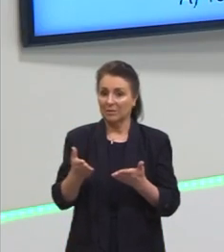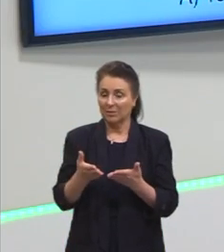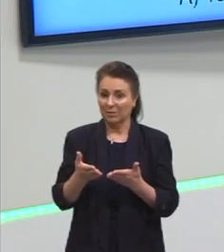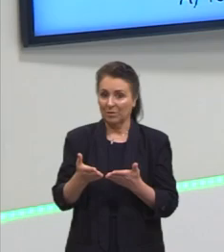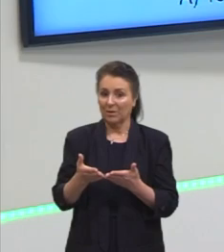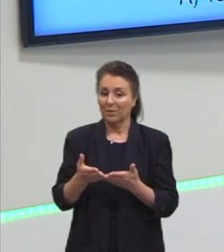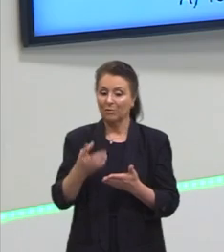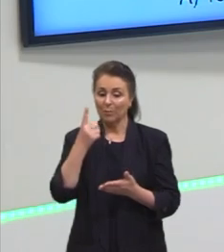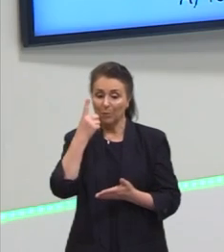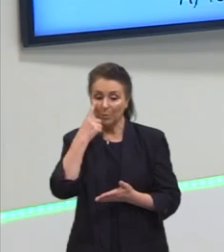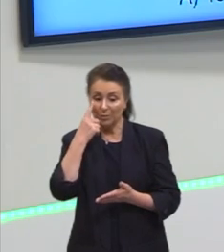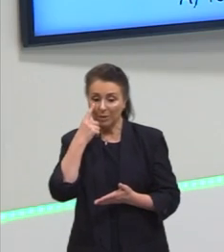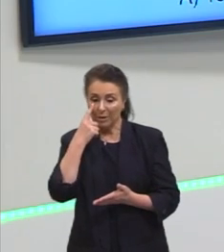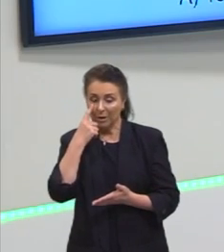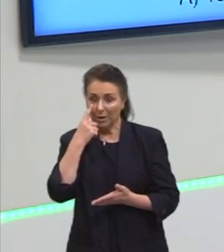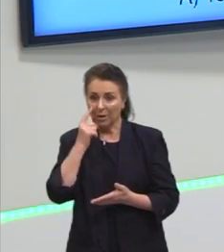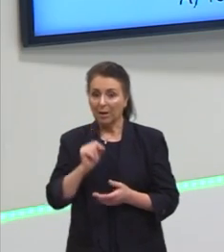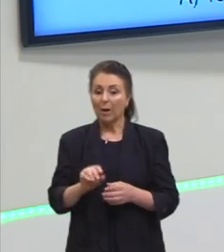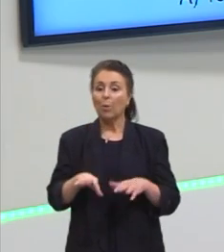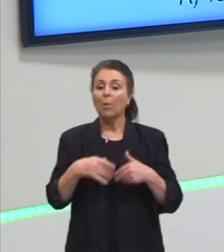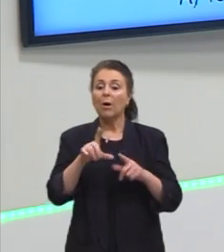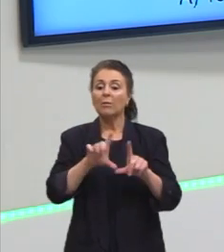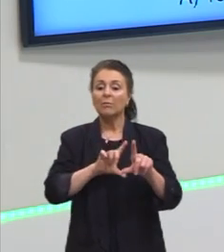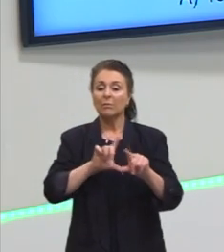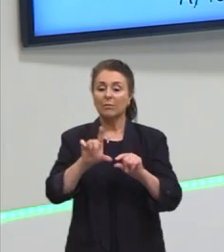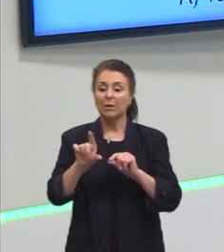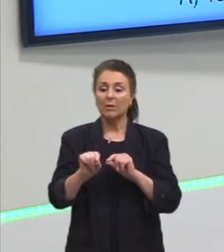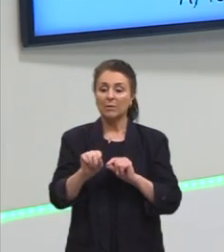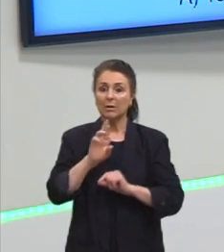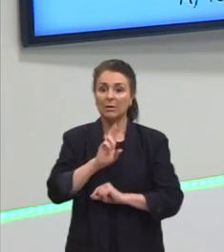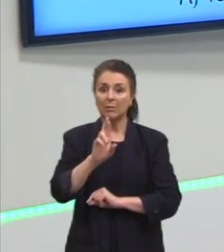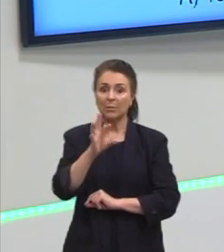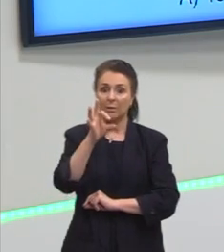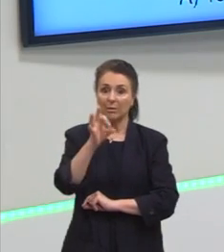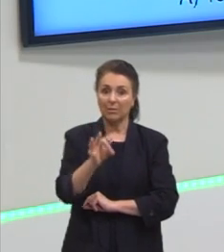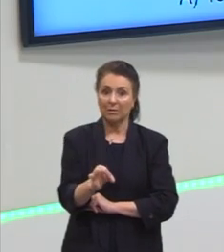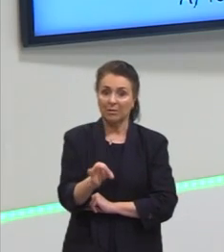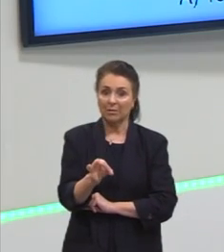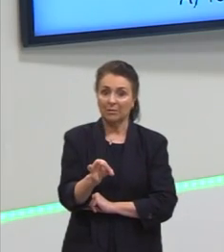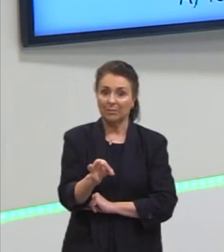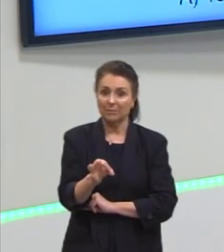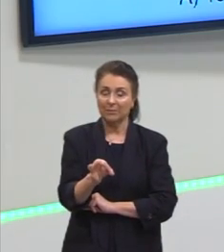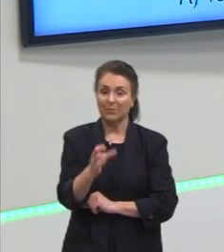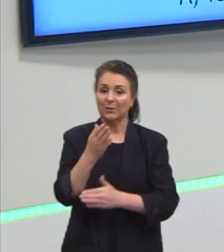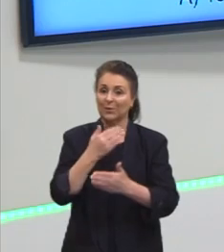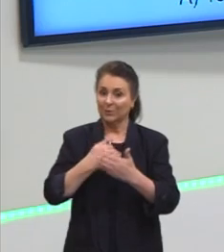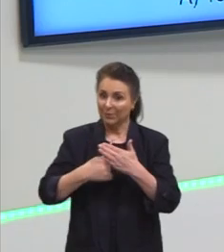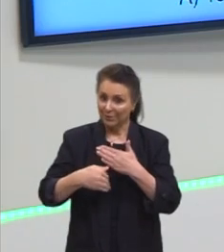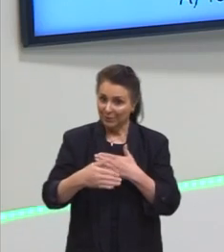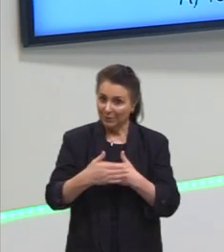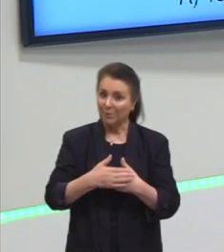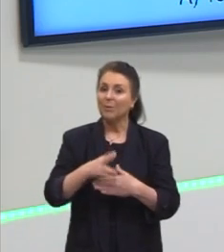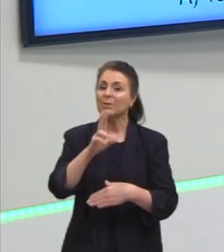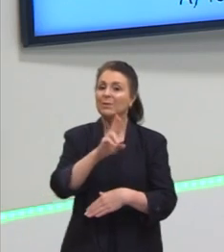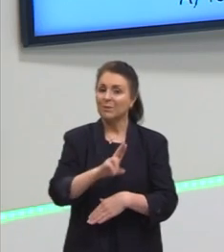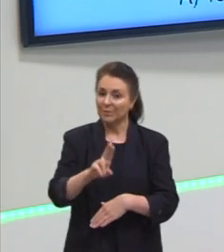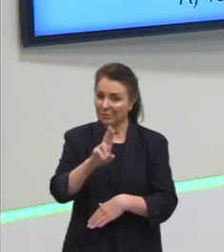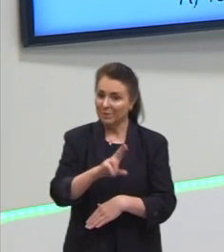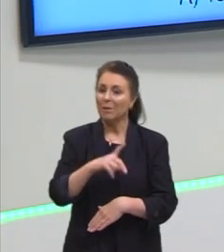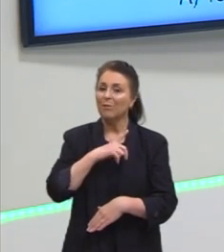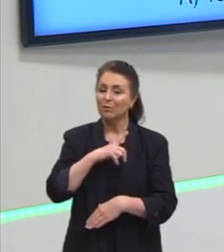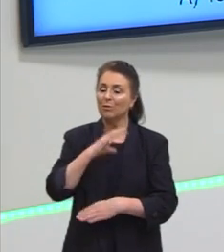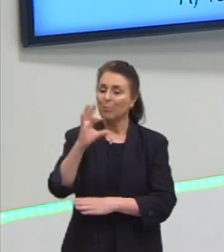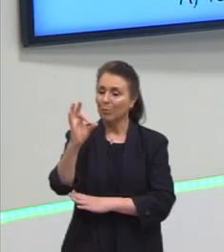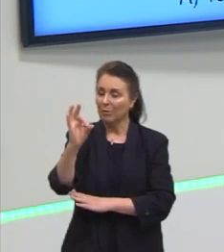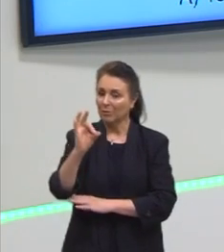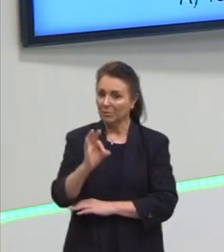nas nossas alternativas, a gente consegue responder, né, porque as alternativas eram, então, todas em porcentagem. E